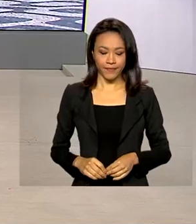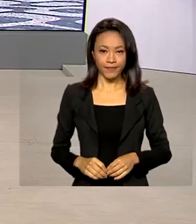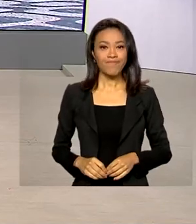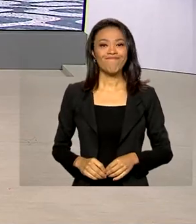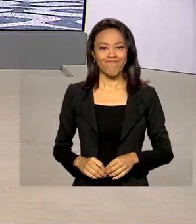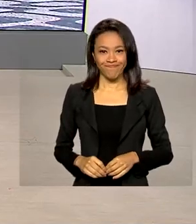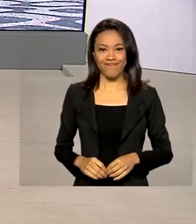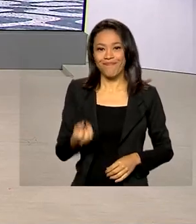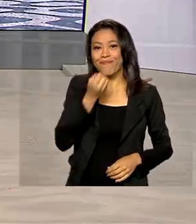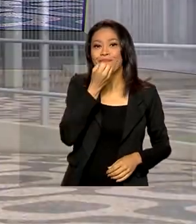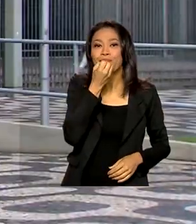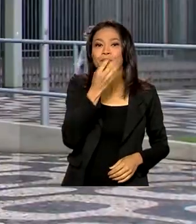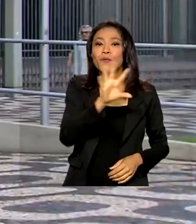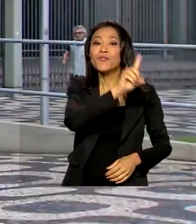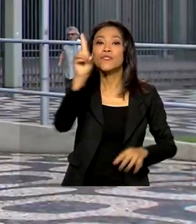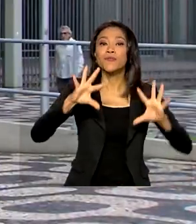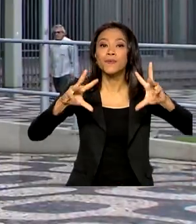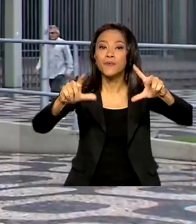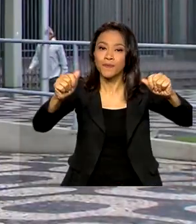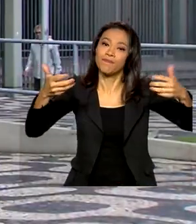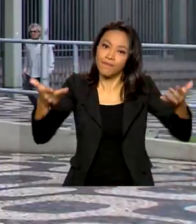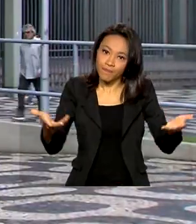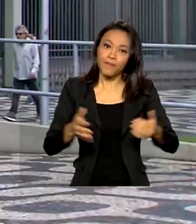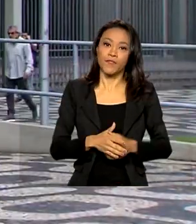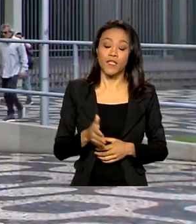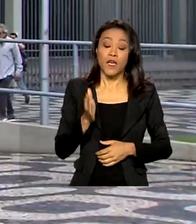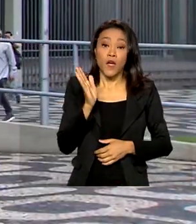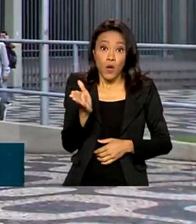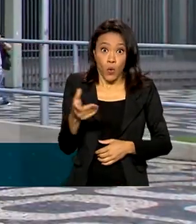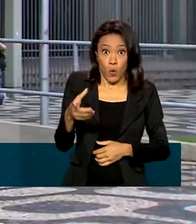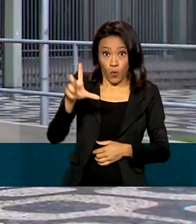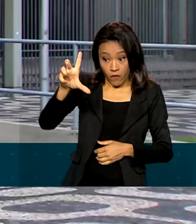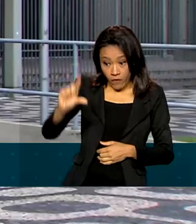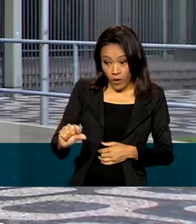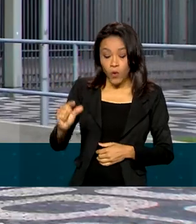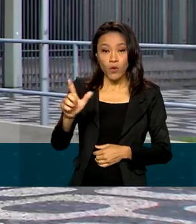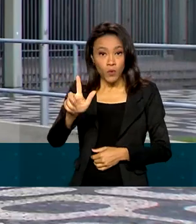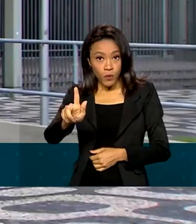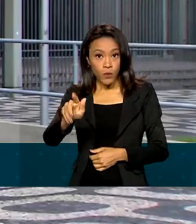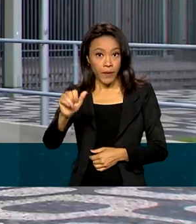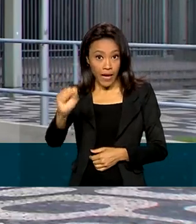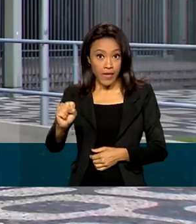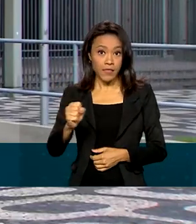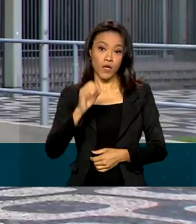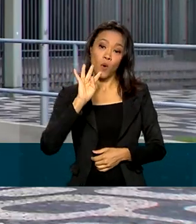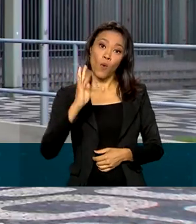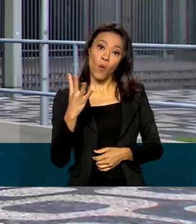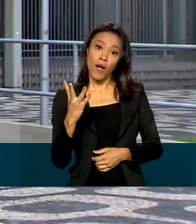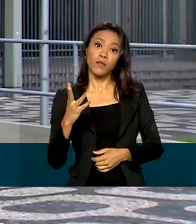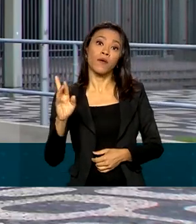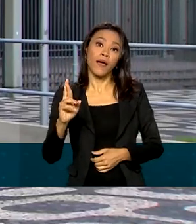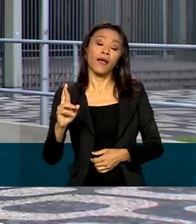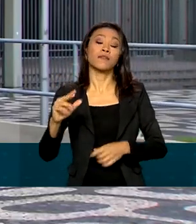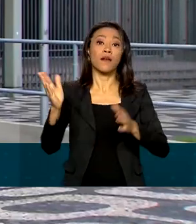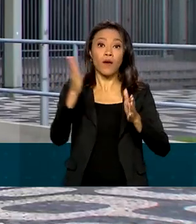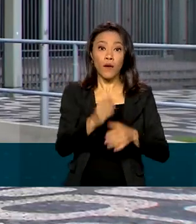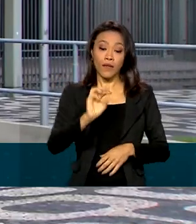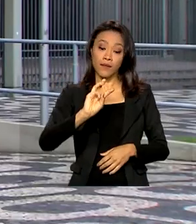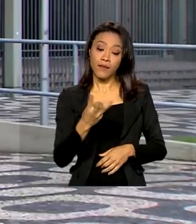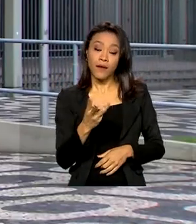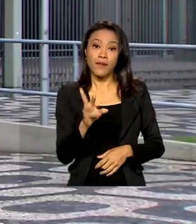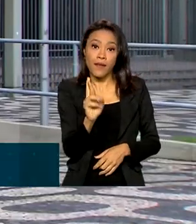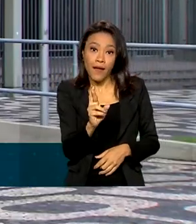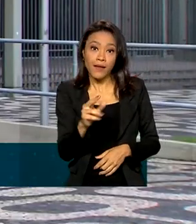Bom dia, Renata. Bom dia a todos. Pois é, como você disse, o preço do gás vai diminuir. O quilo vai de R$,02 para R$